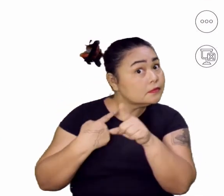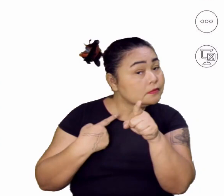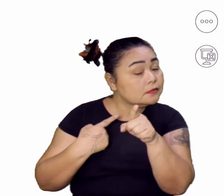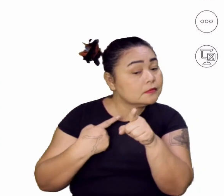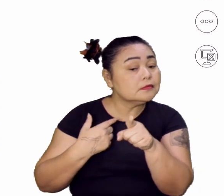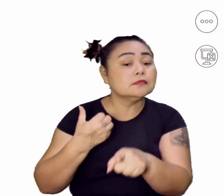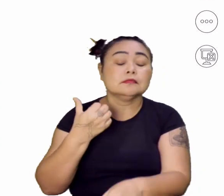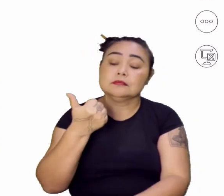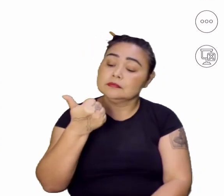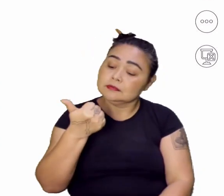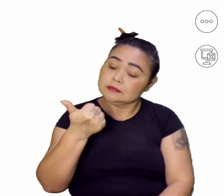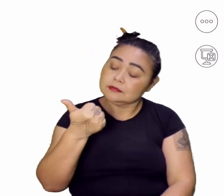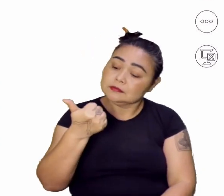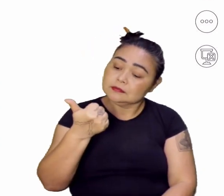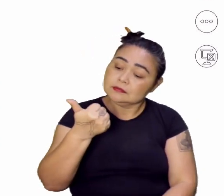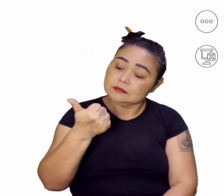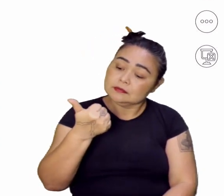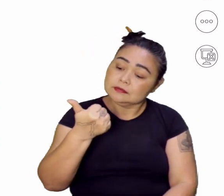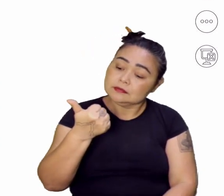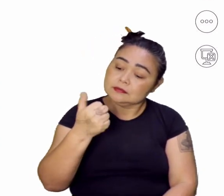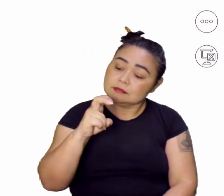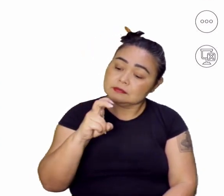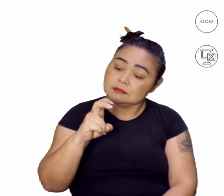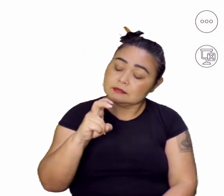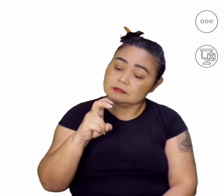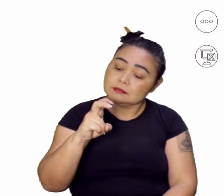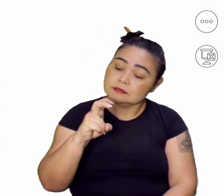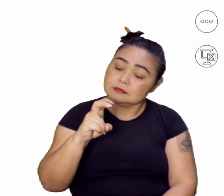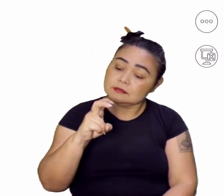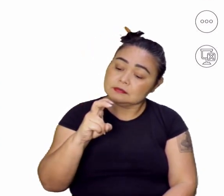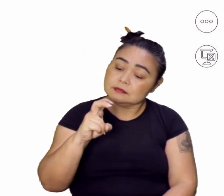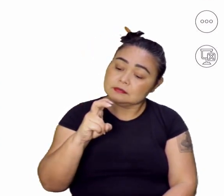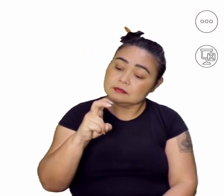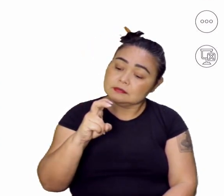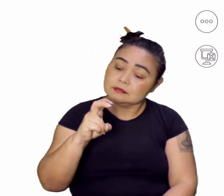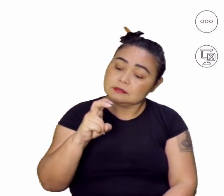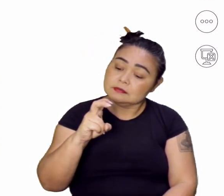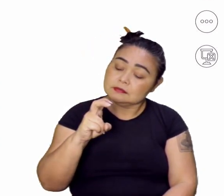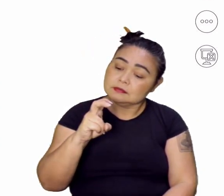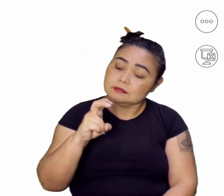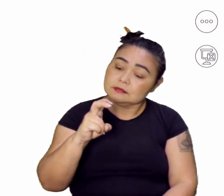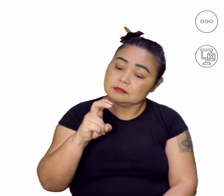1580.